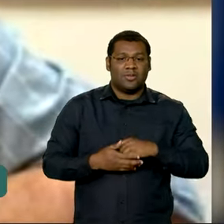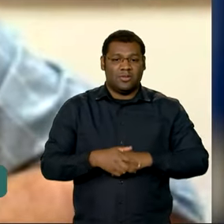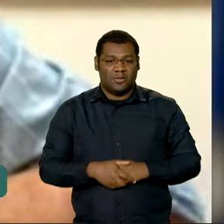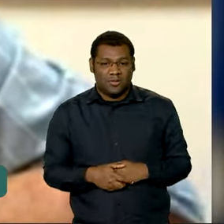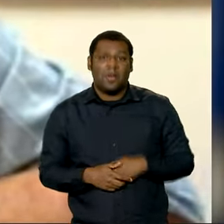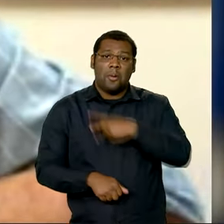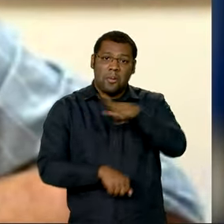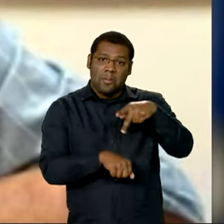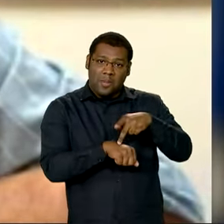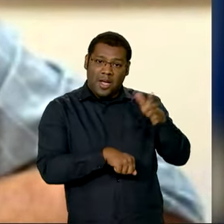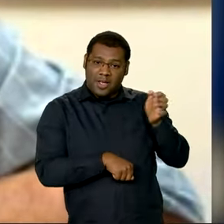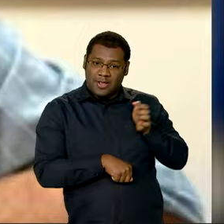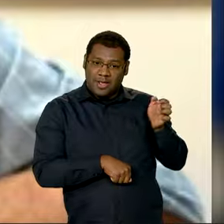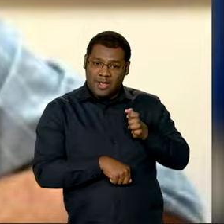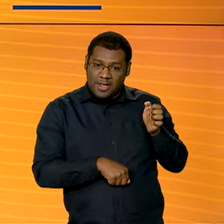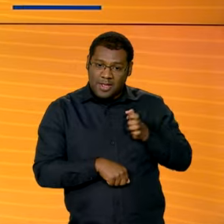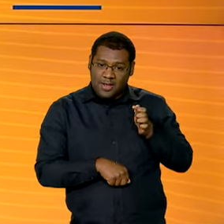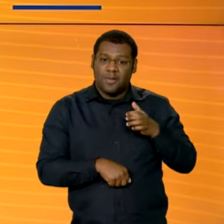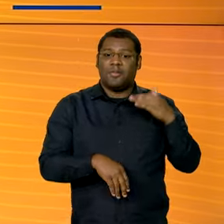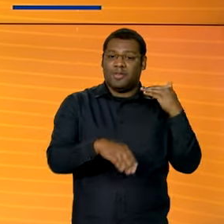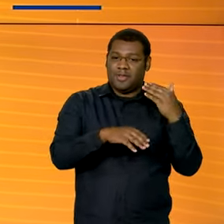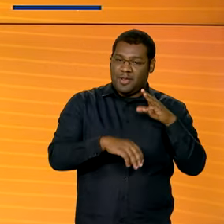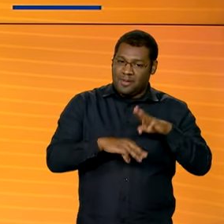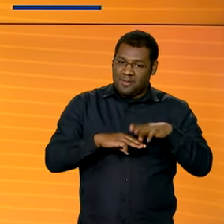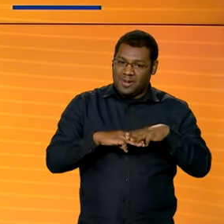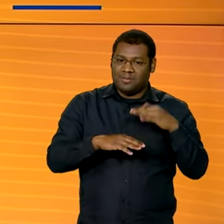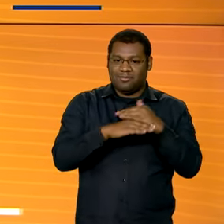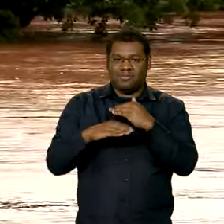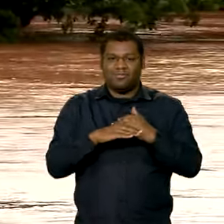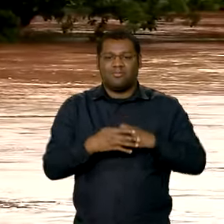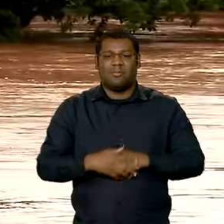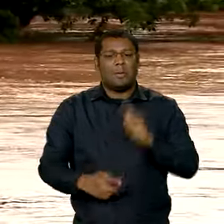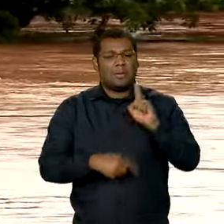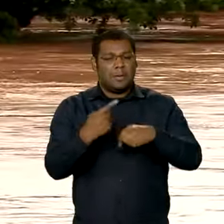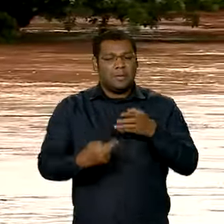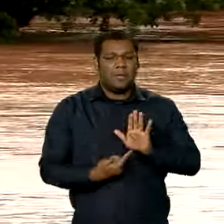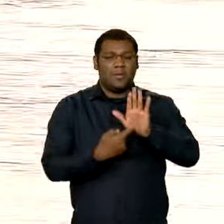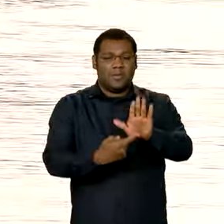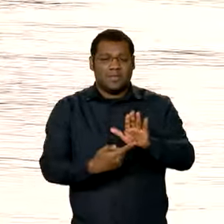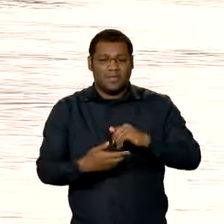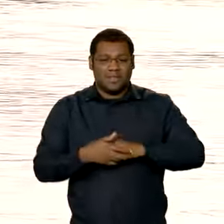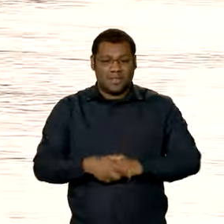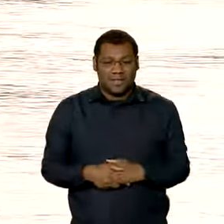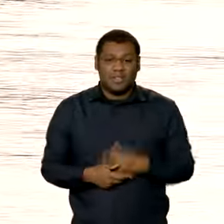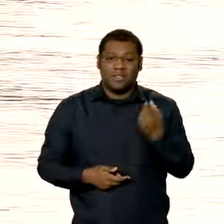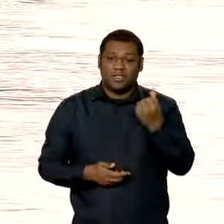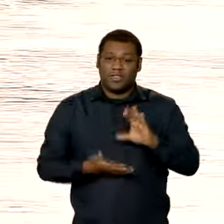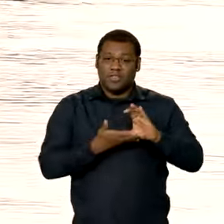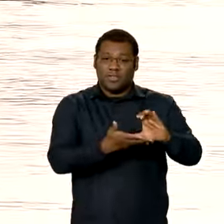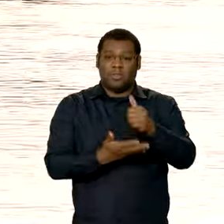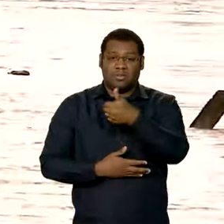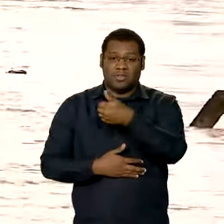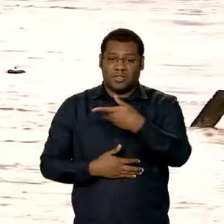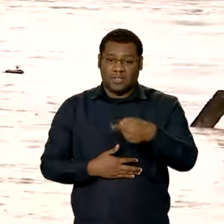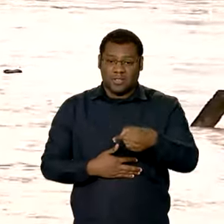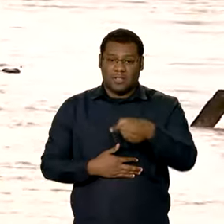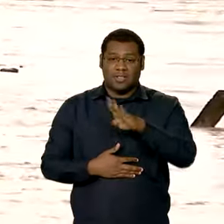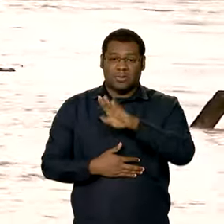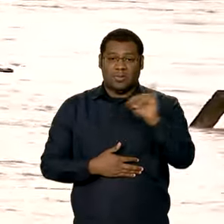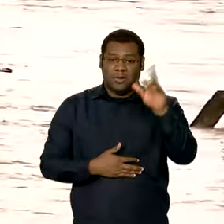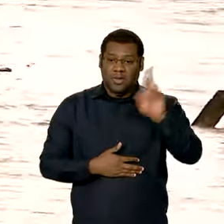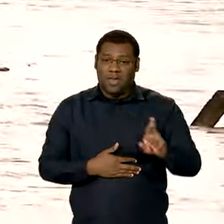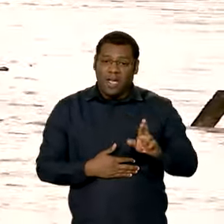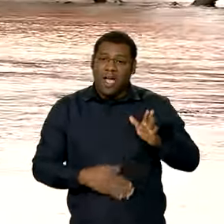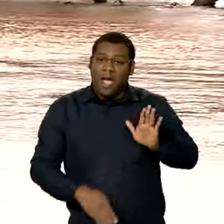desenvolvidos nessa geração de riqueza. Veja a seguir, crédito extraordinário de 17 bilhões de reais é